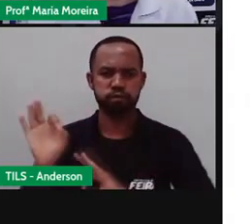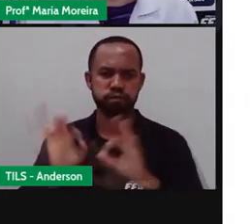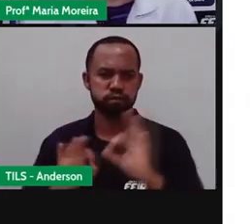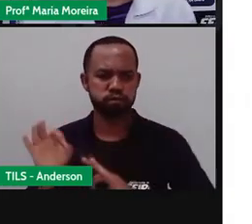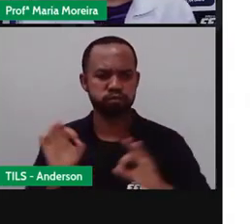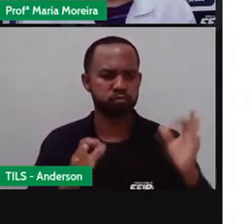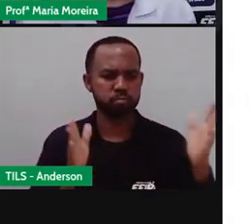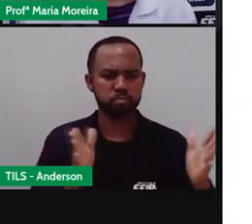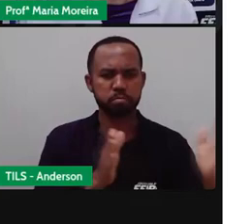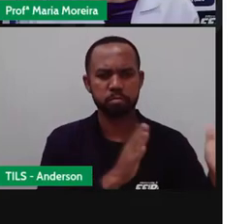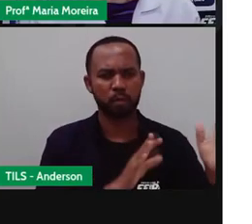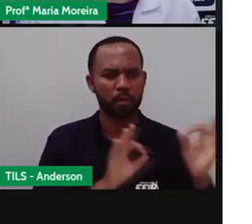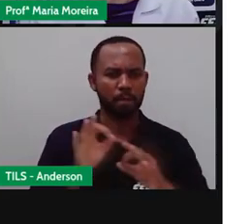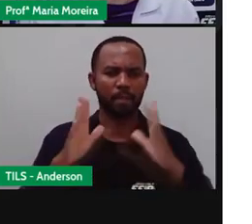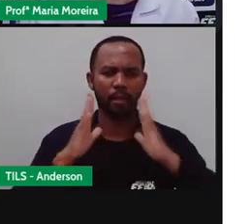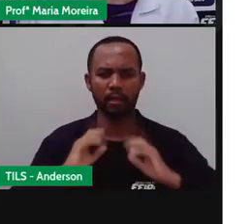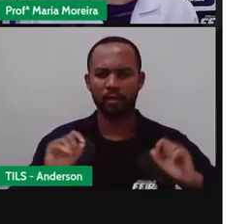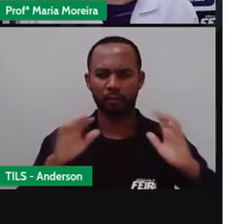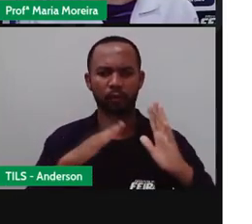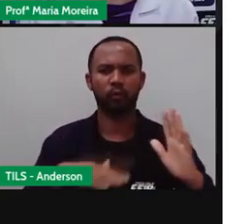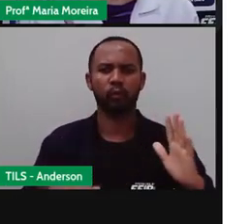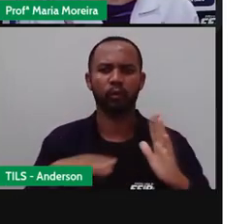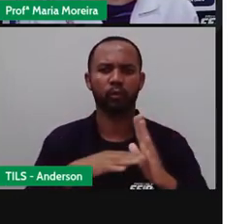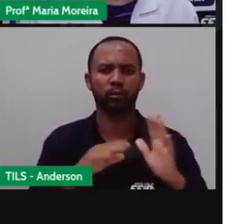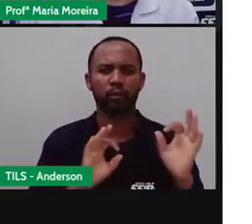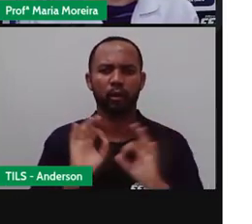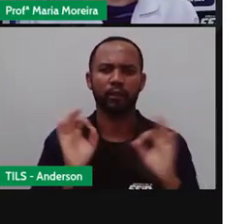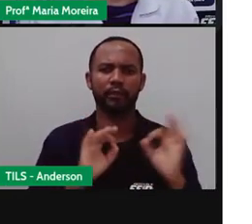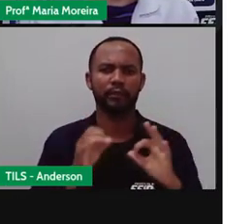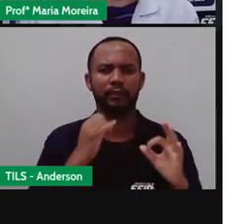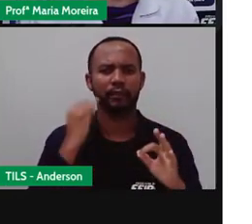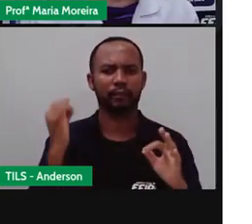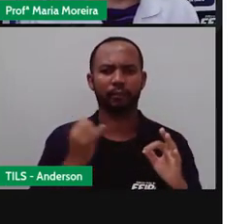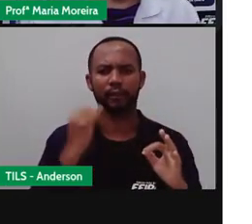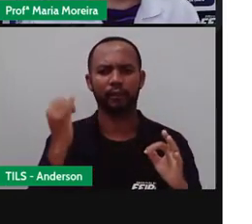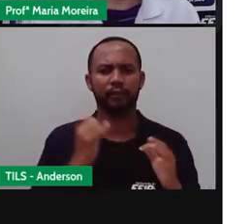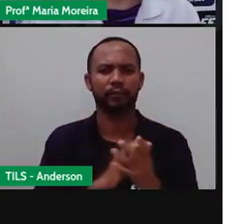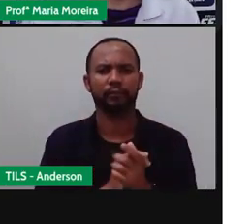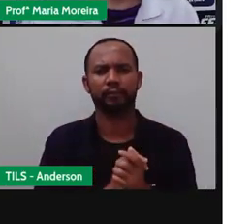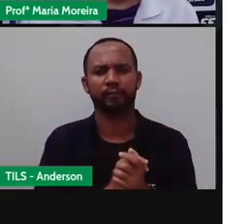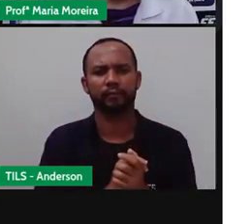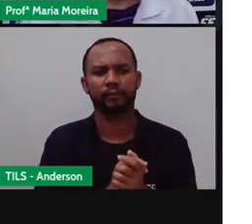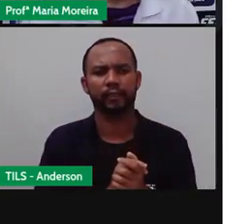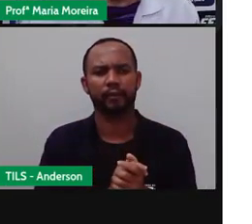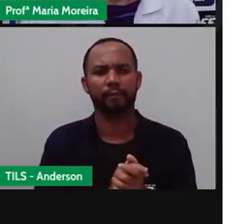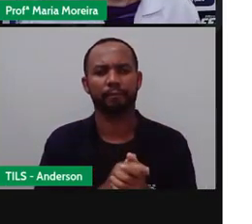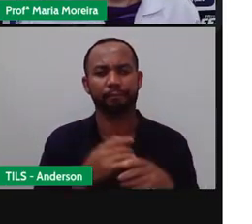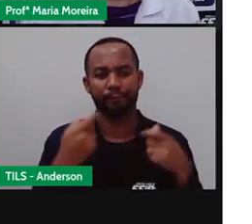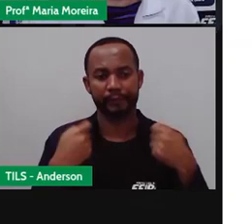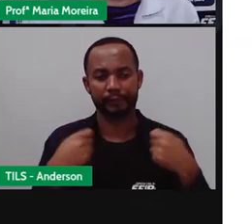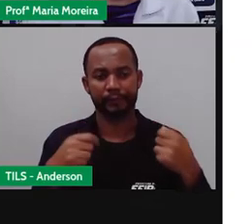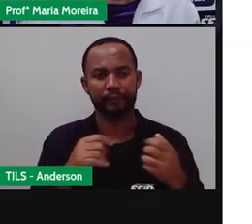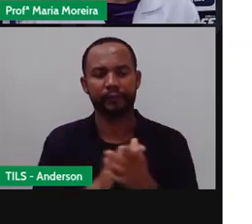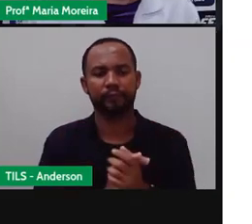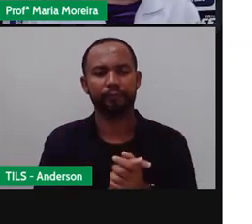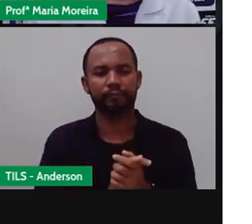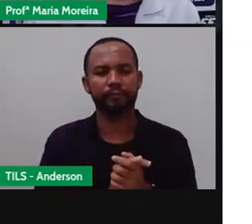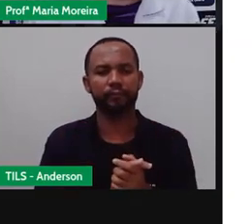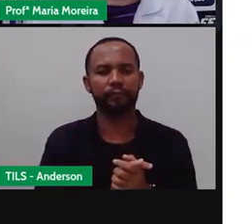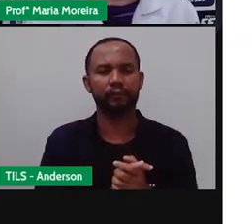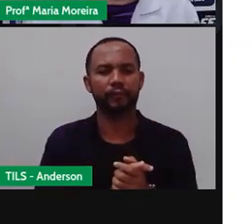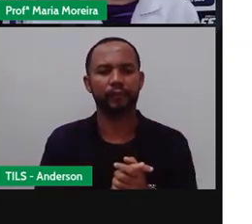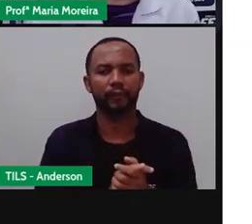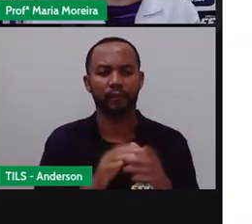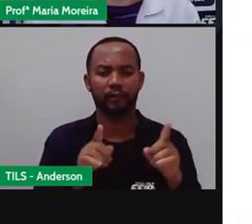Manter os ambientes limpos e o quê? O lixo bem acondicionado. Bom, assim, os